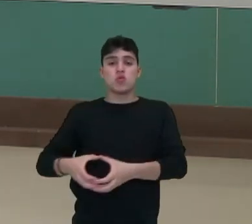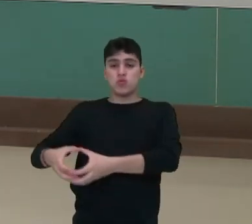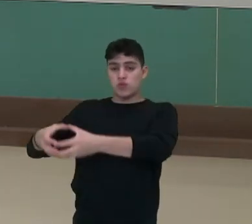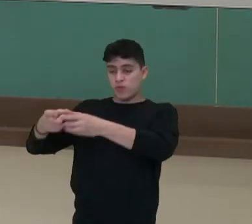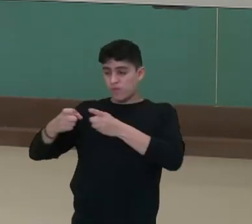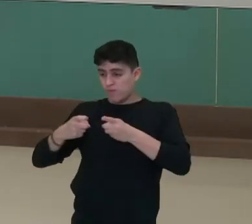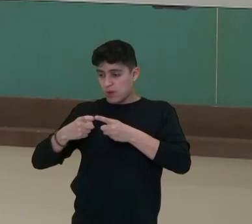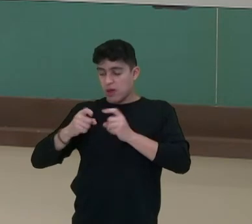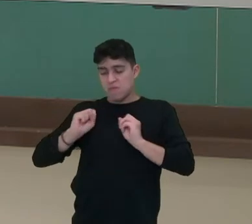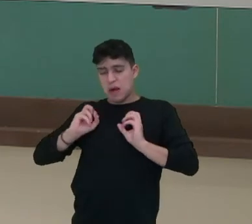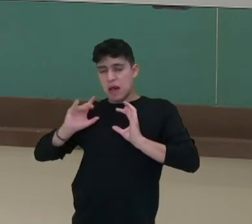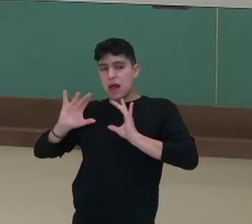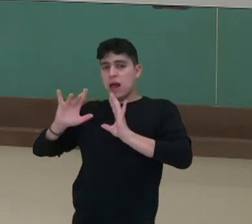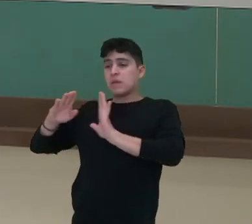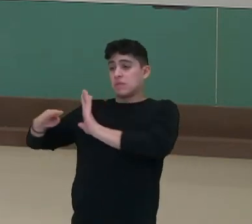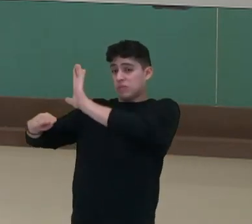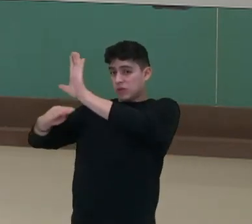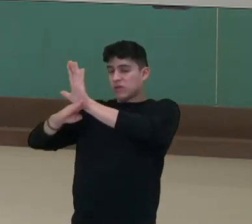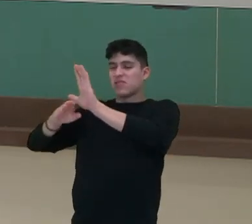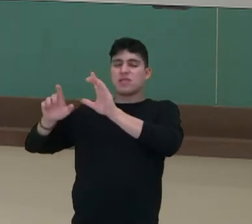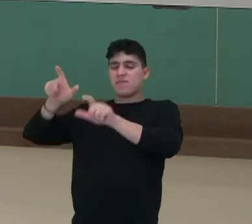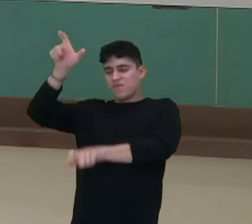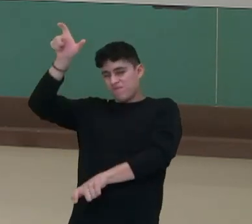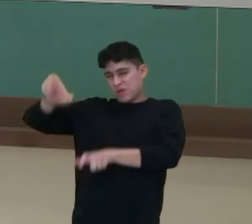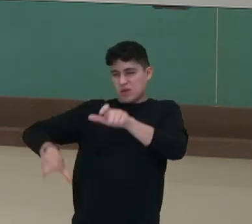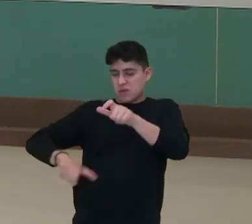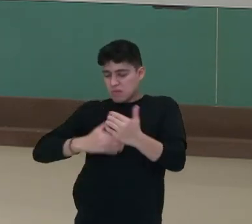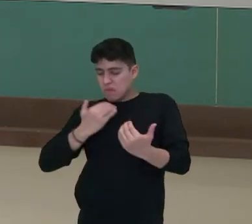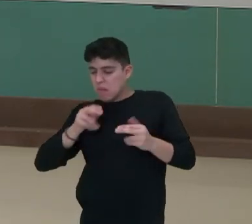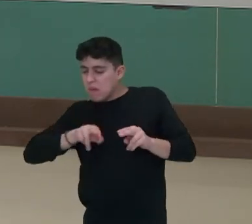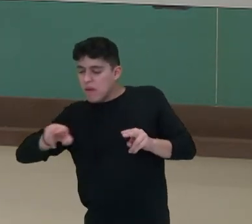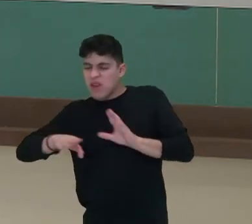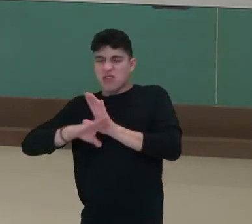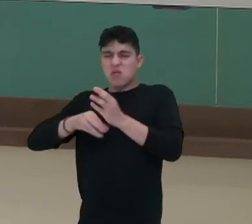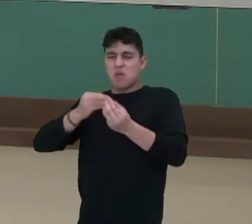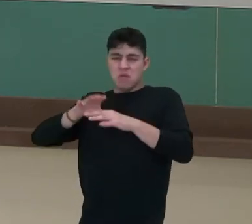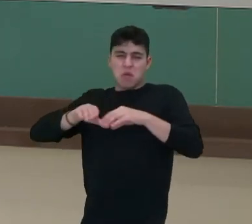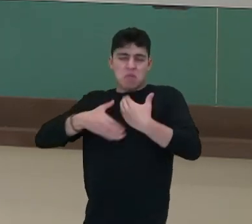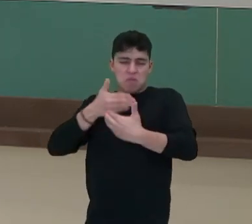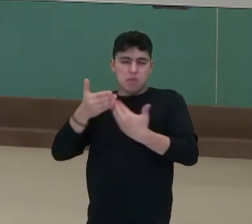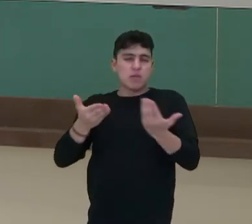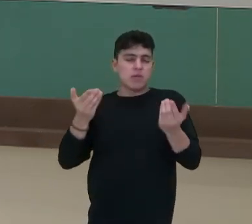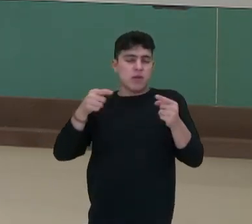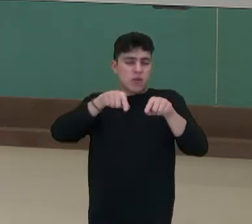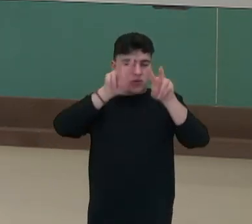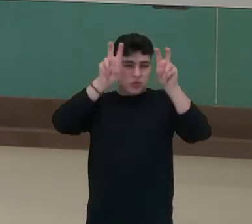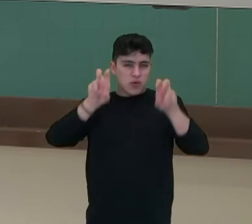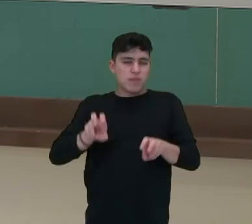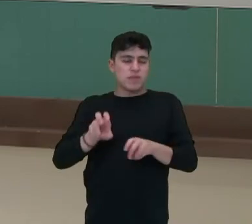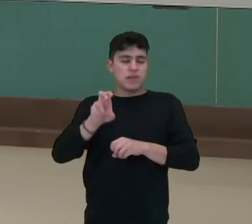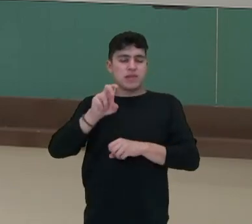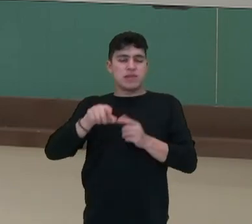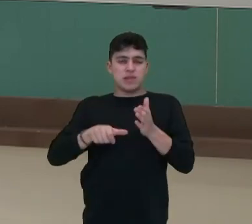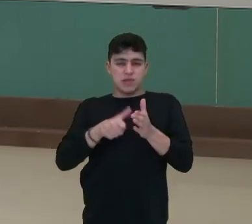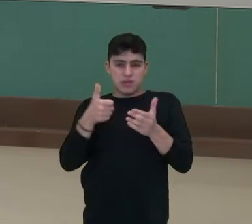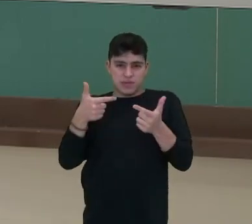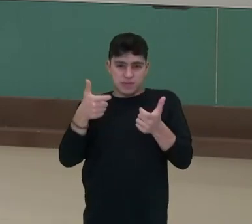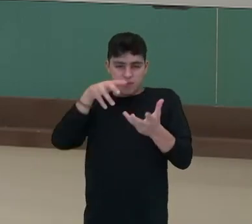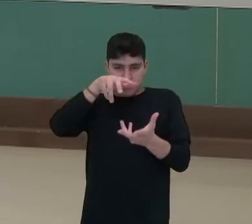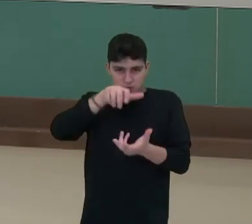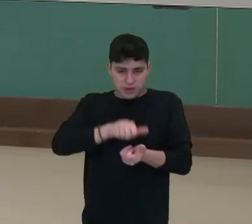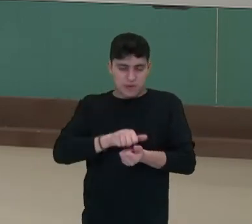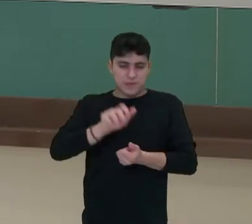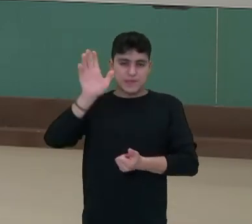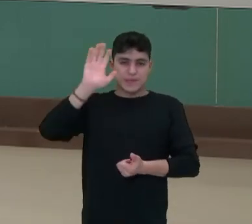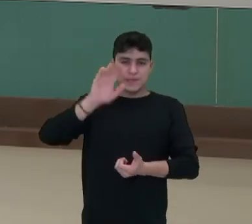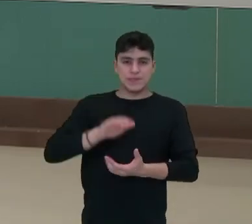dos soldados feridos. Então nesse vídeo nós falamos sobre o Brasil na Primeira Guerra Mundial. Espero que vocês tenham gostado. Até